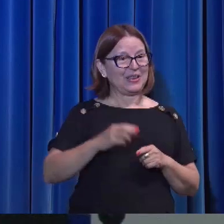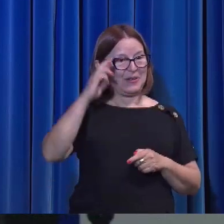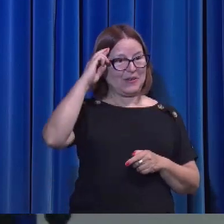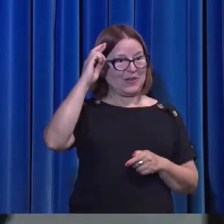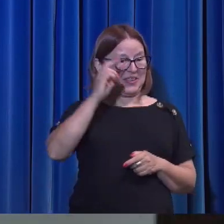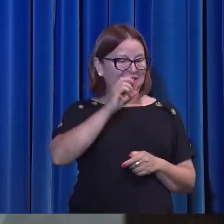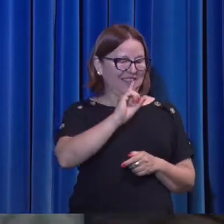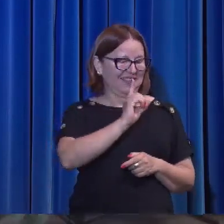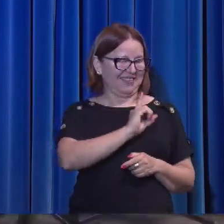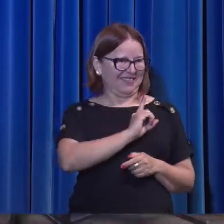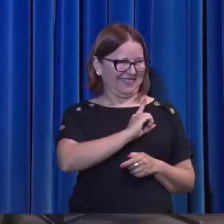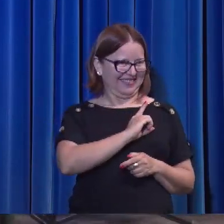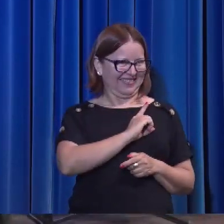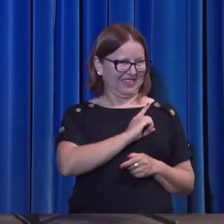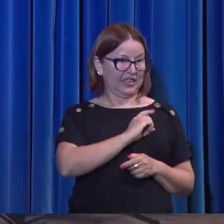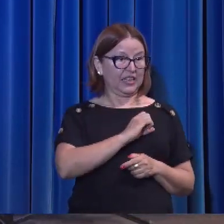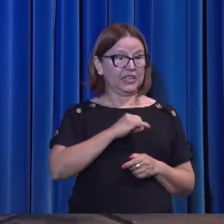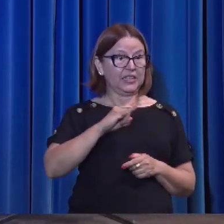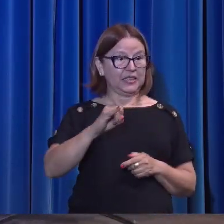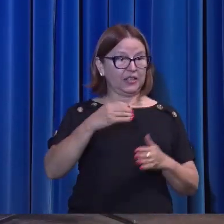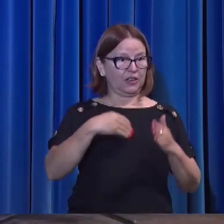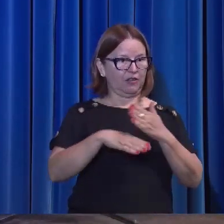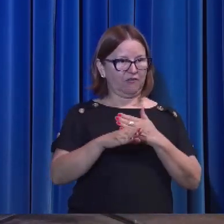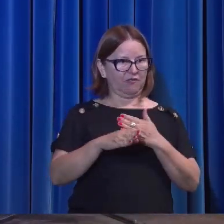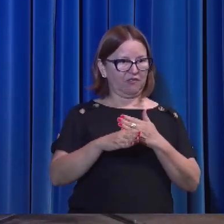o Senhor vai comigo. E agora?